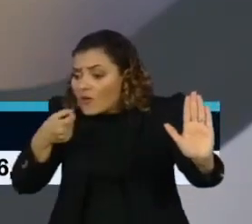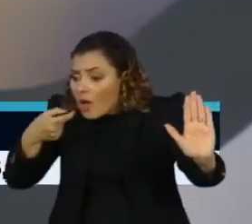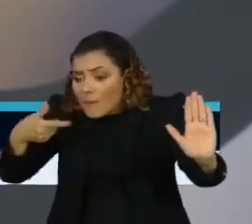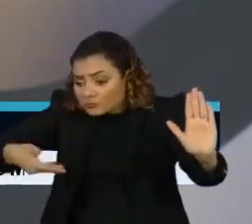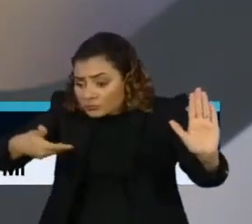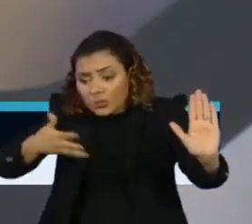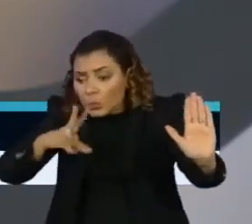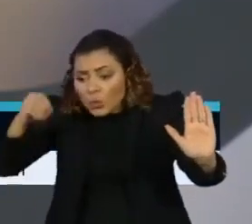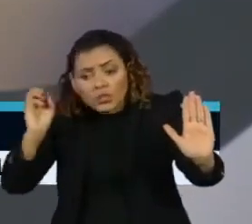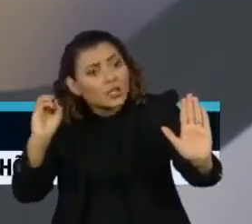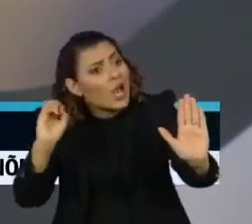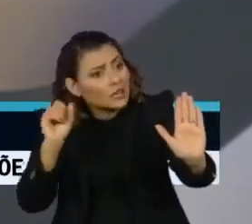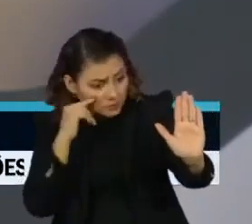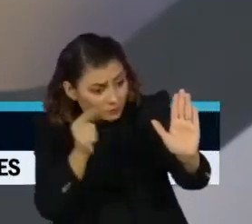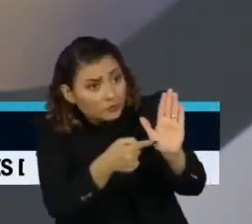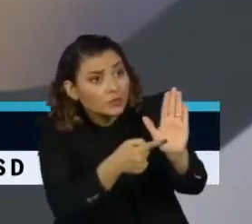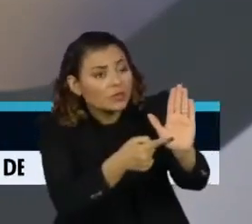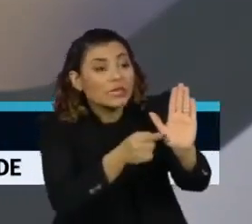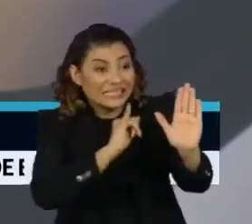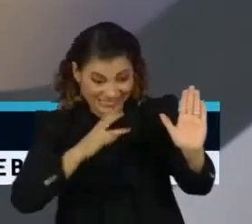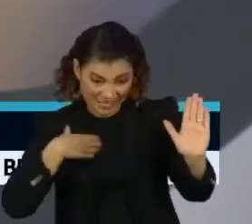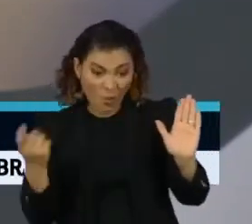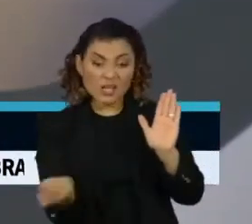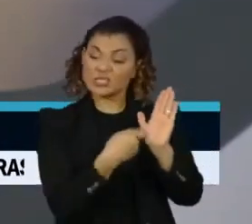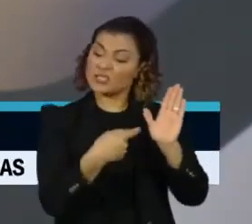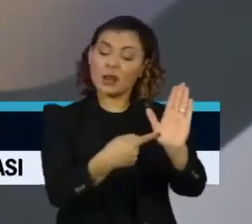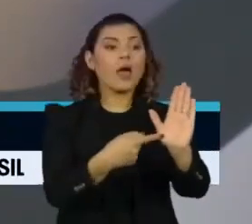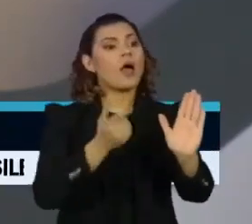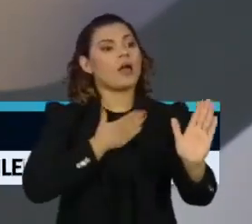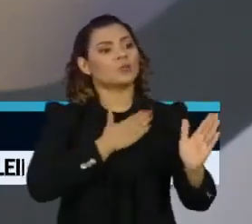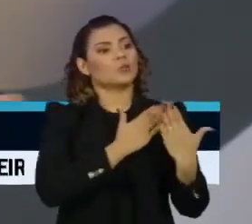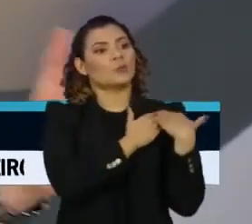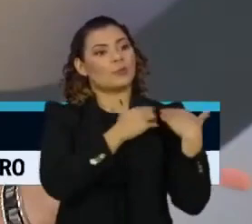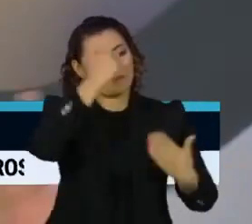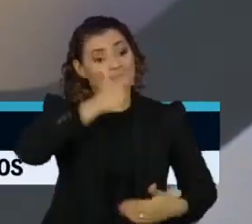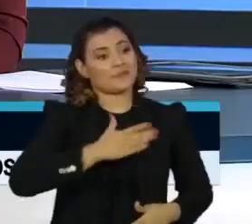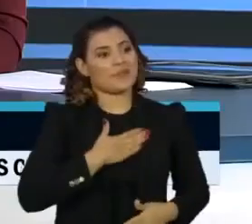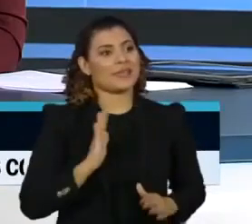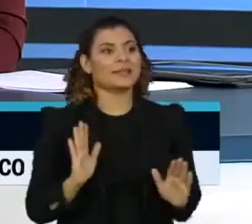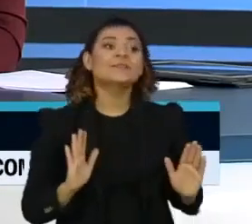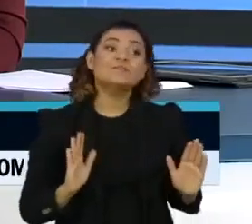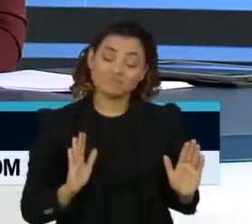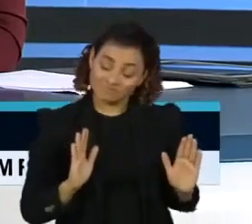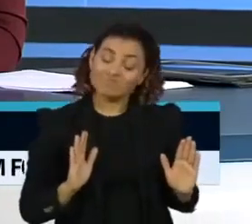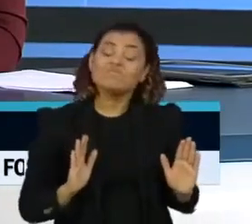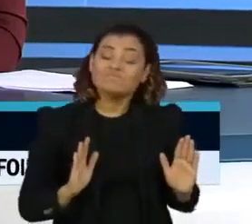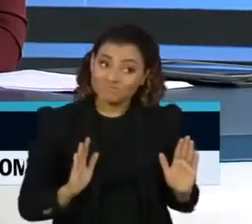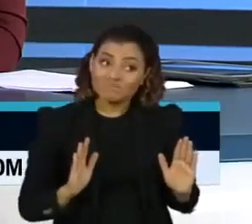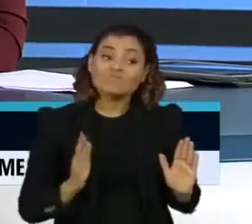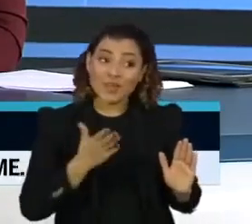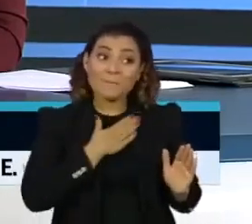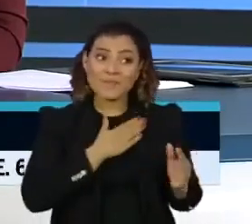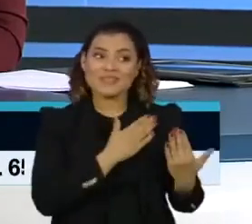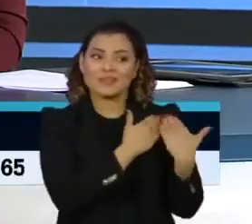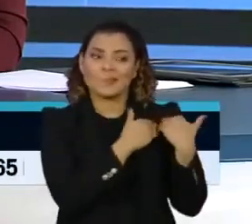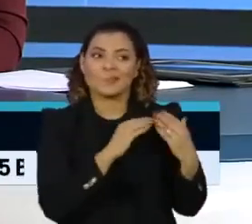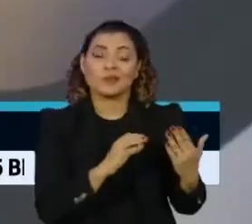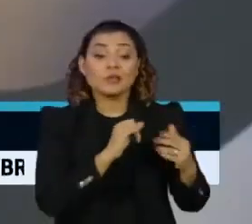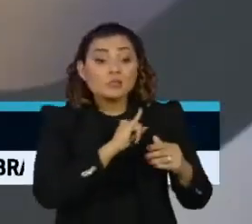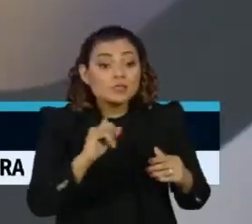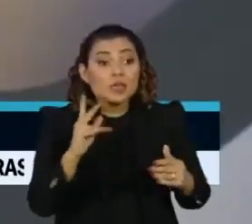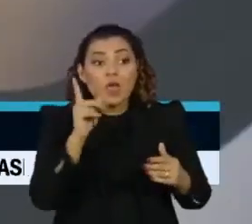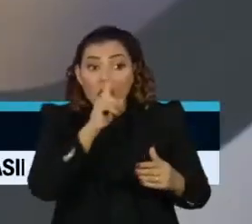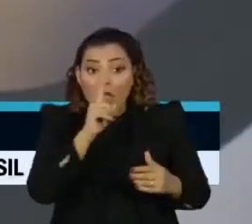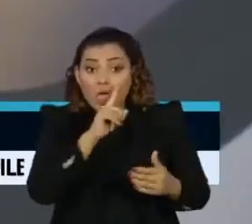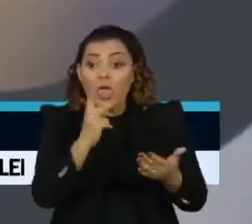prescrever, eu estou absolutamente assumindo essa responsabilidade, eu posso fazer isso, mas se tiver qualquer